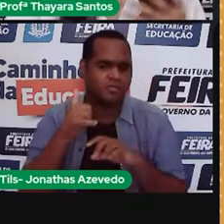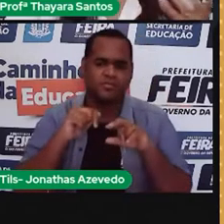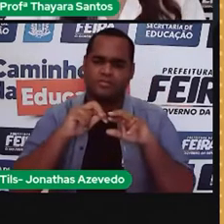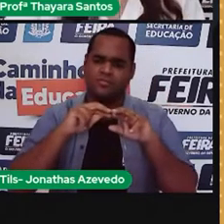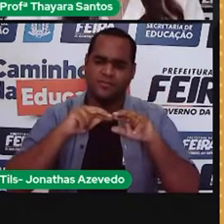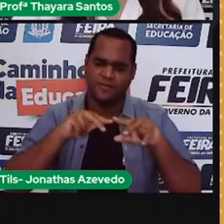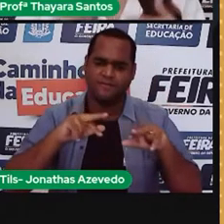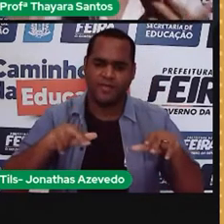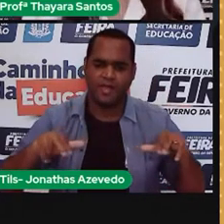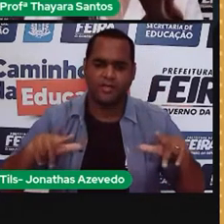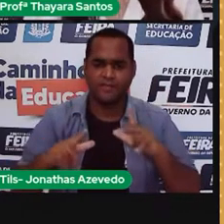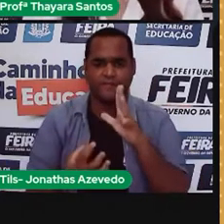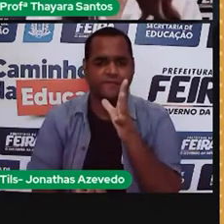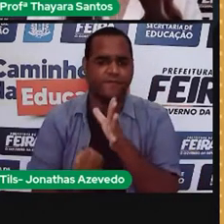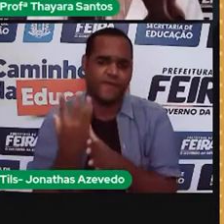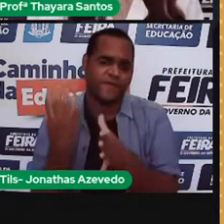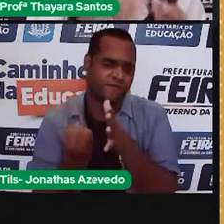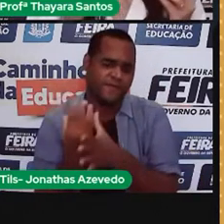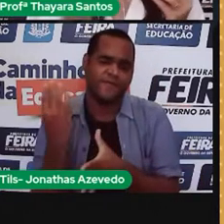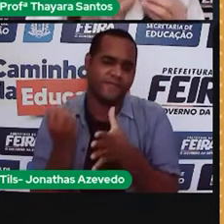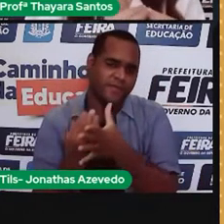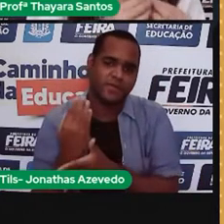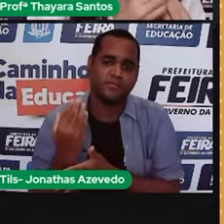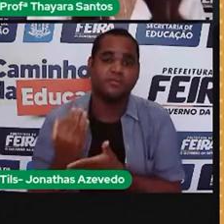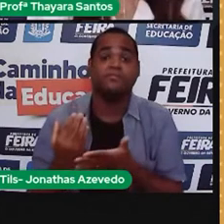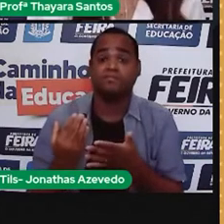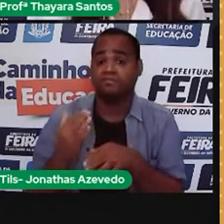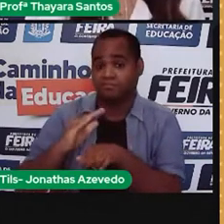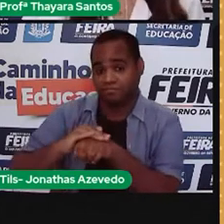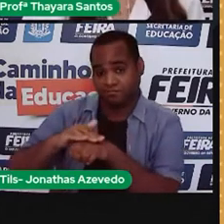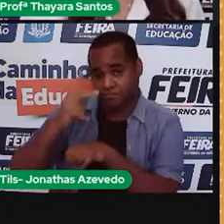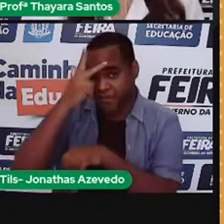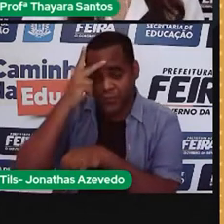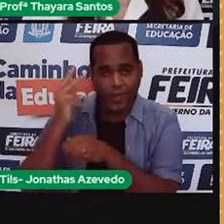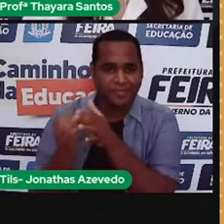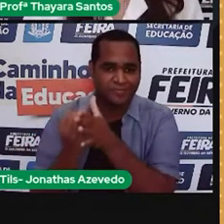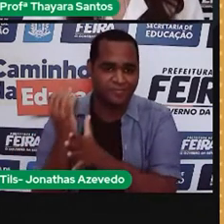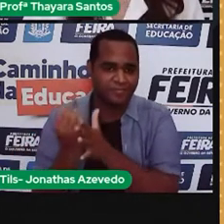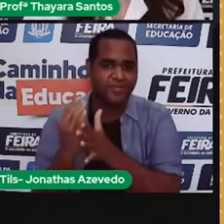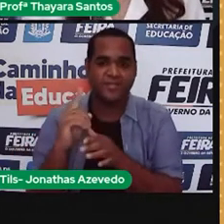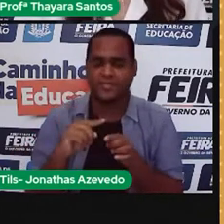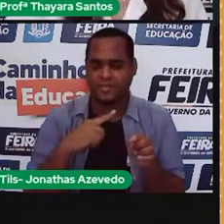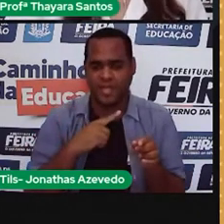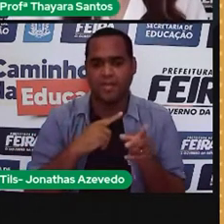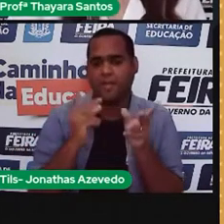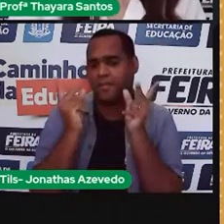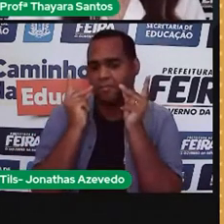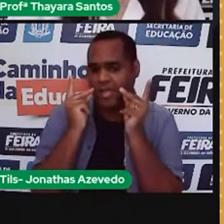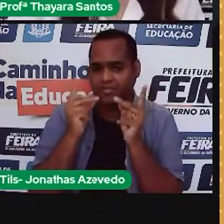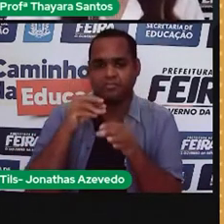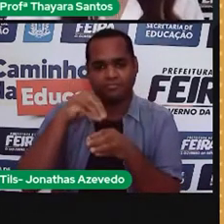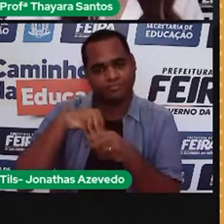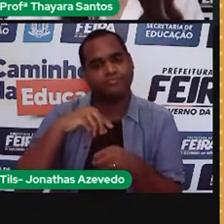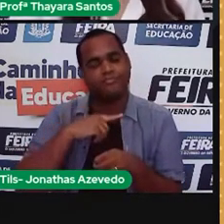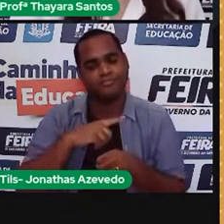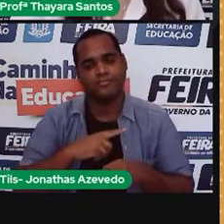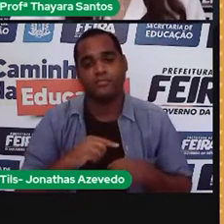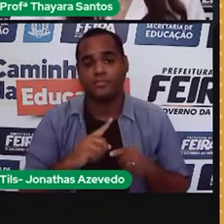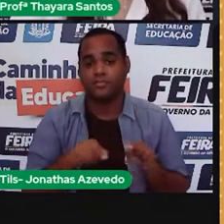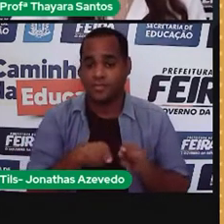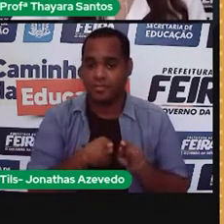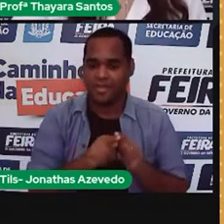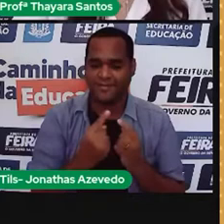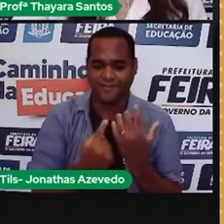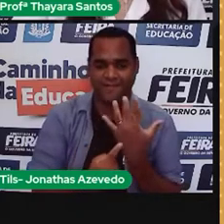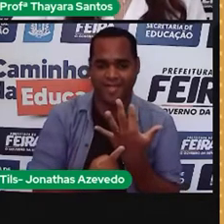que a gente utiliza tem pelo menos um pouquinho de plástico ali na sua composição. A gente tem também a parafina,